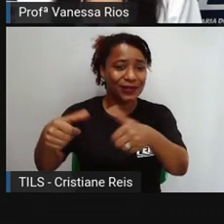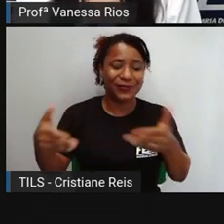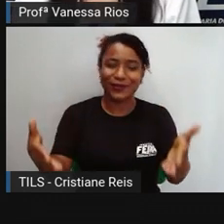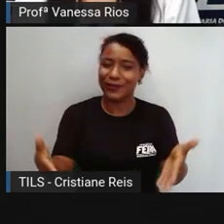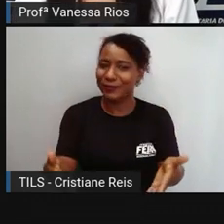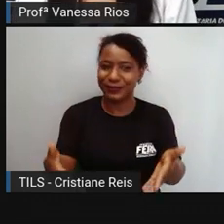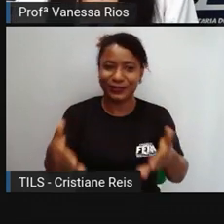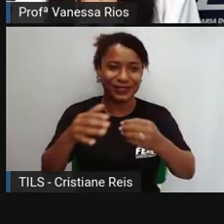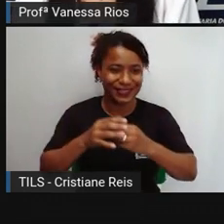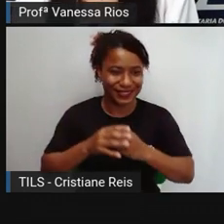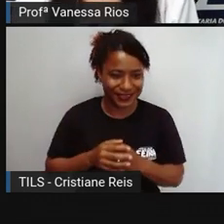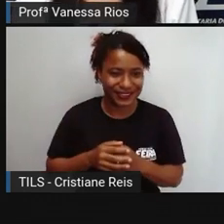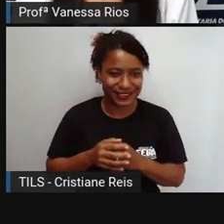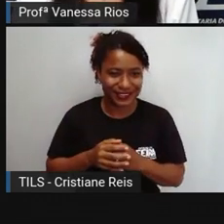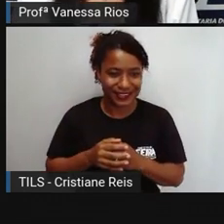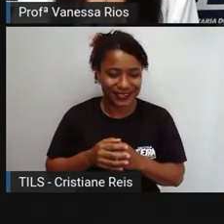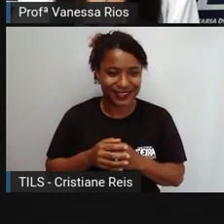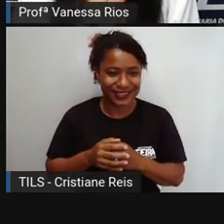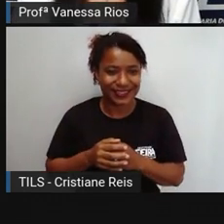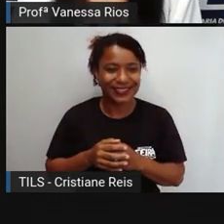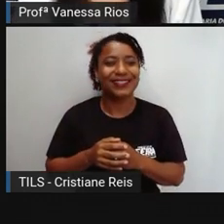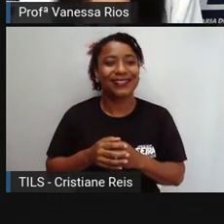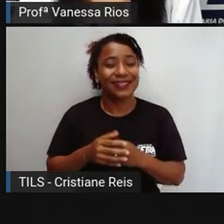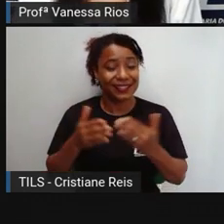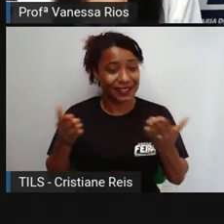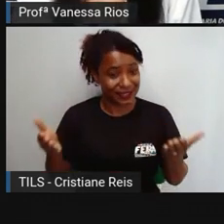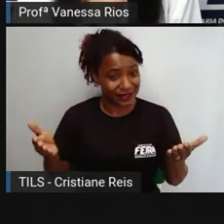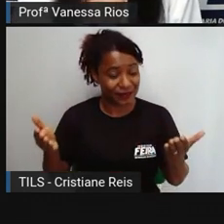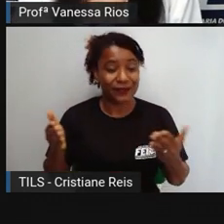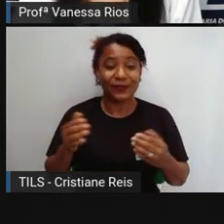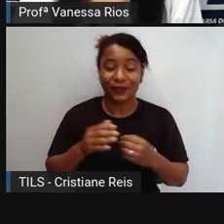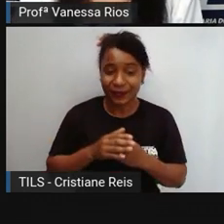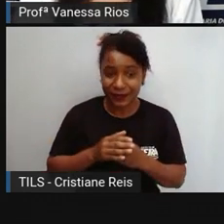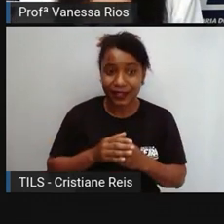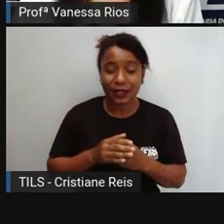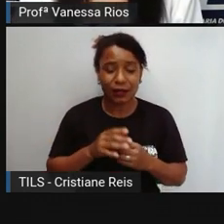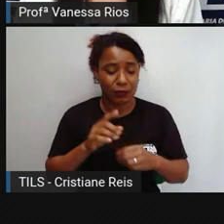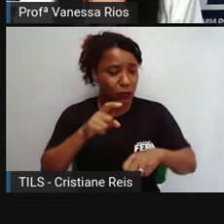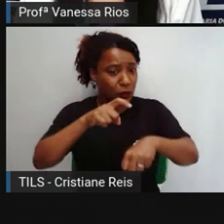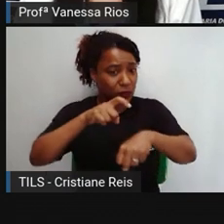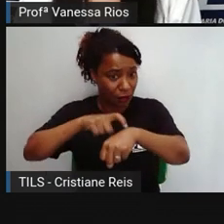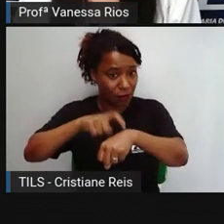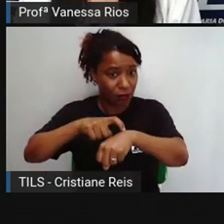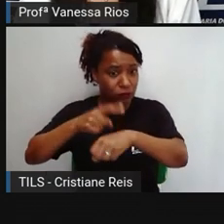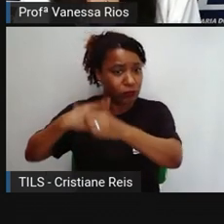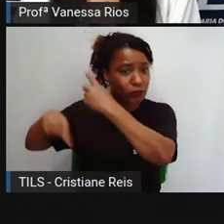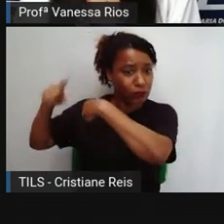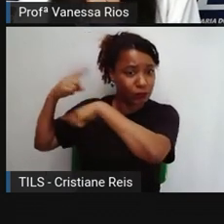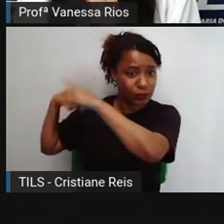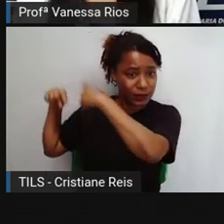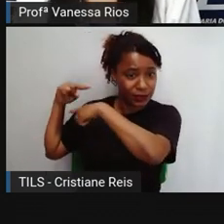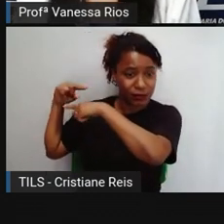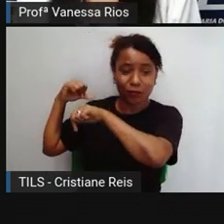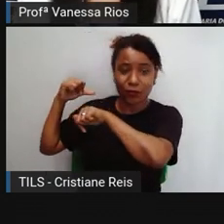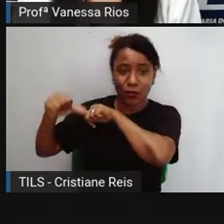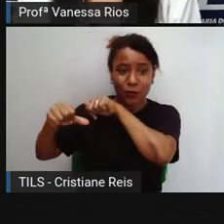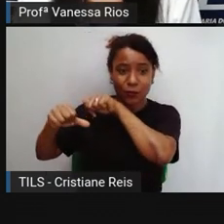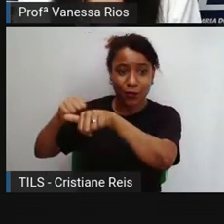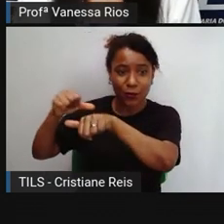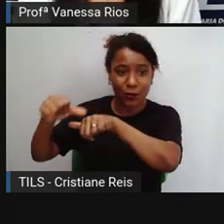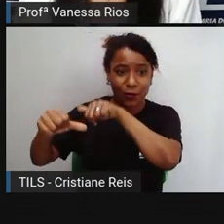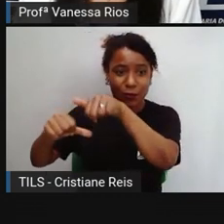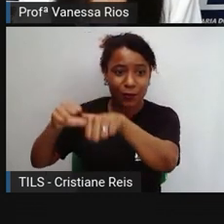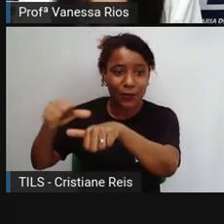forma escrita como nos comunicamos hoje. Então cada tempo, né, vai tendo aí as suas modificações, as suas